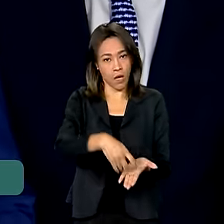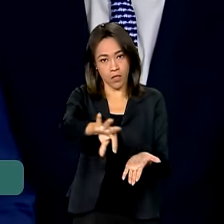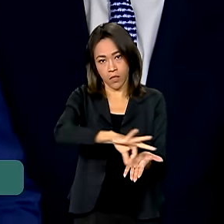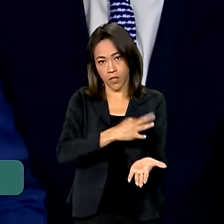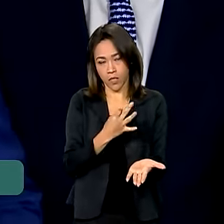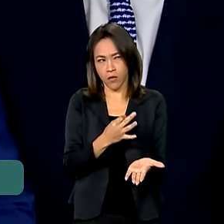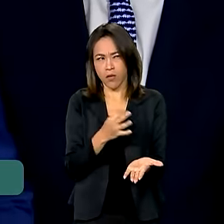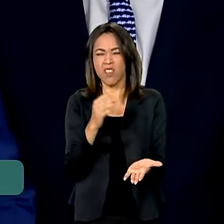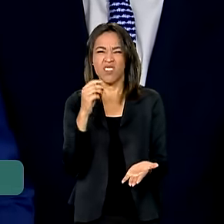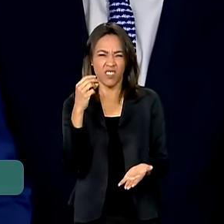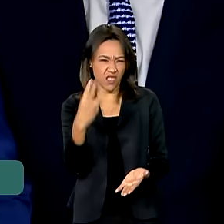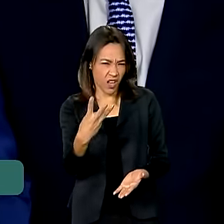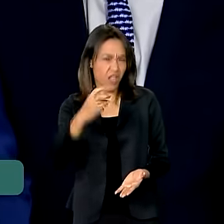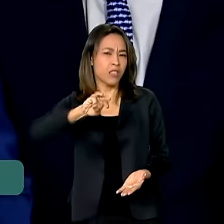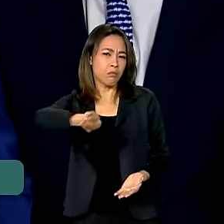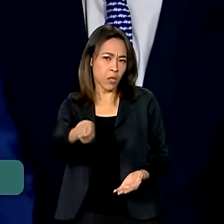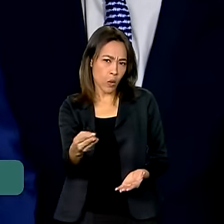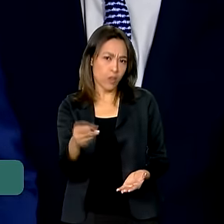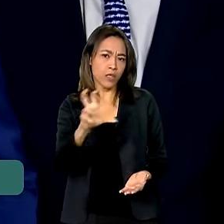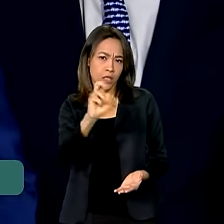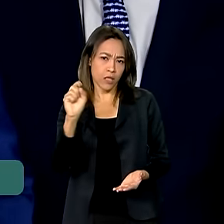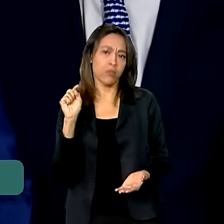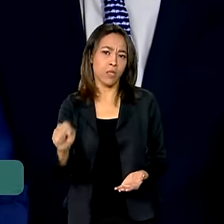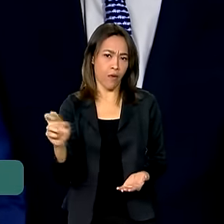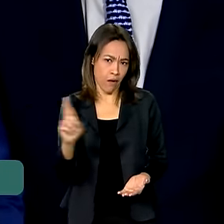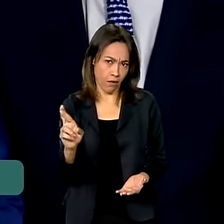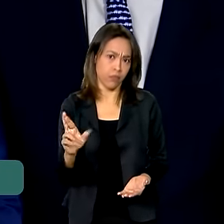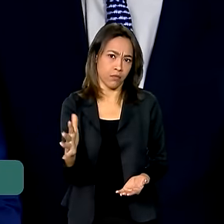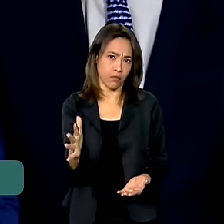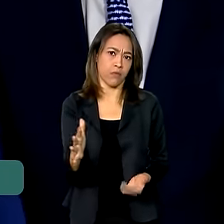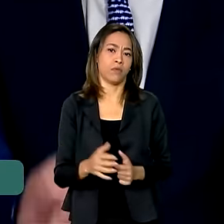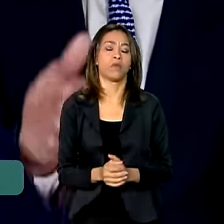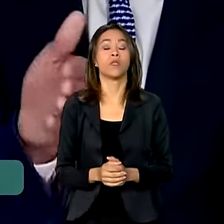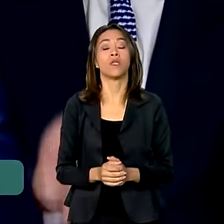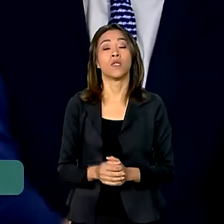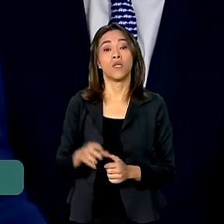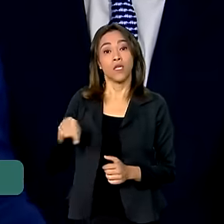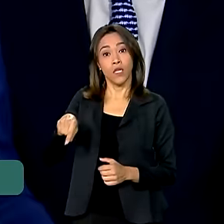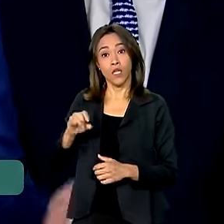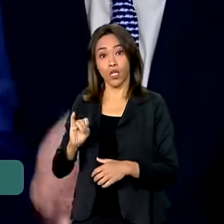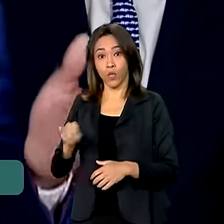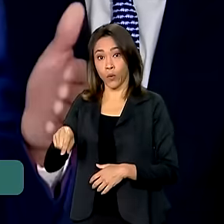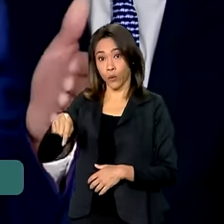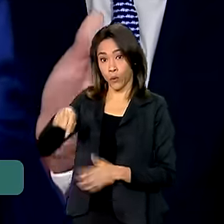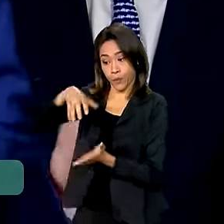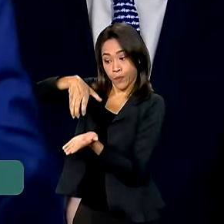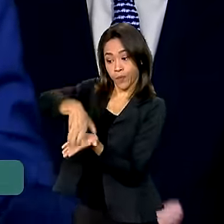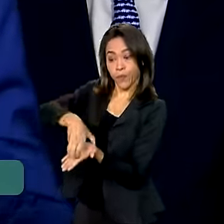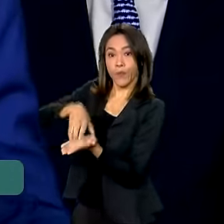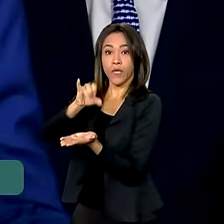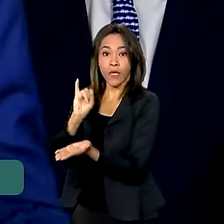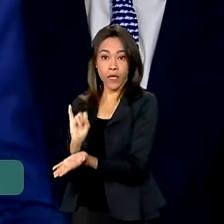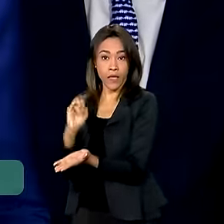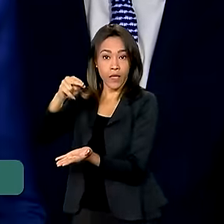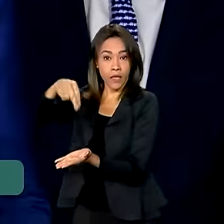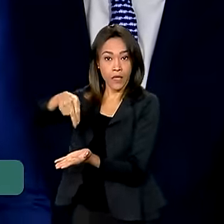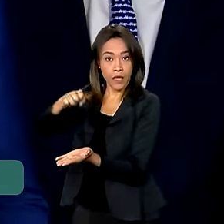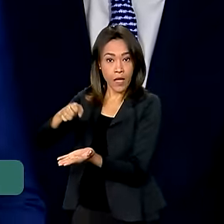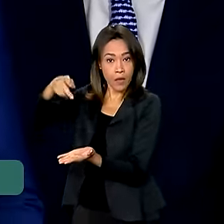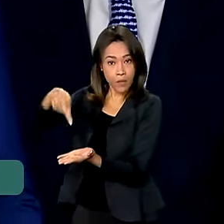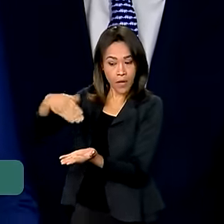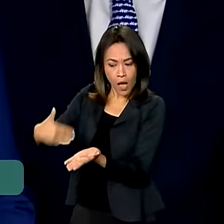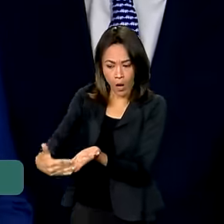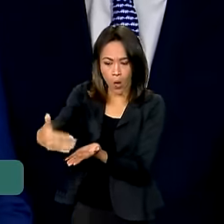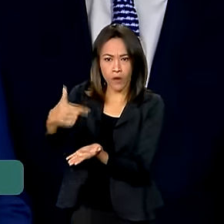algo em torno de 3 milhões e meio de reais. E o Inep, como as inscrições do Enem começam agora de 27 de maio,